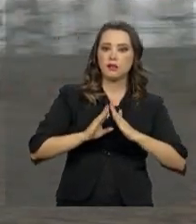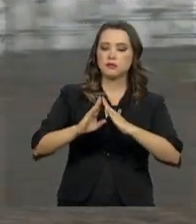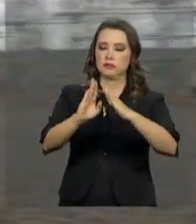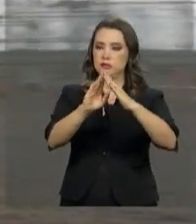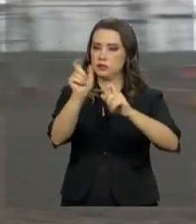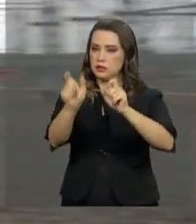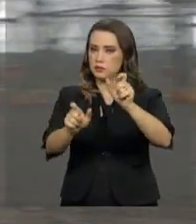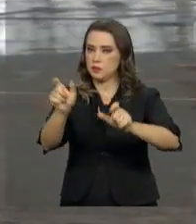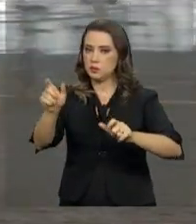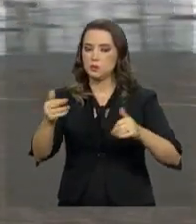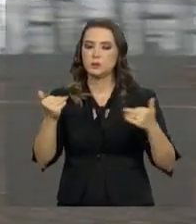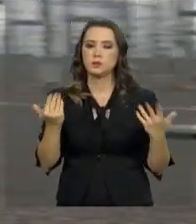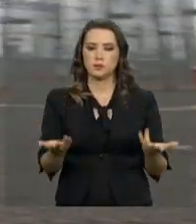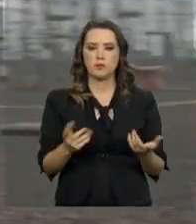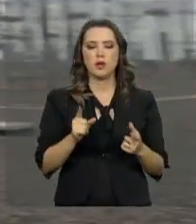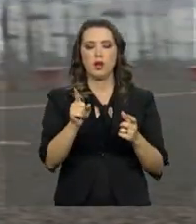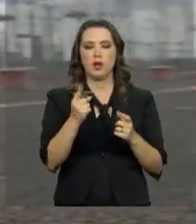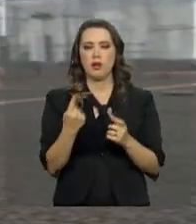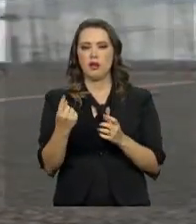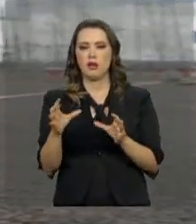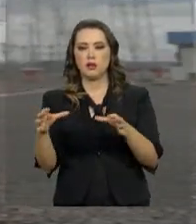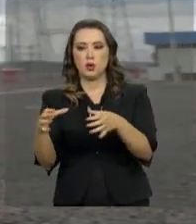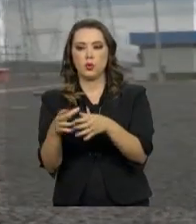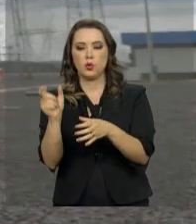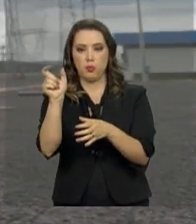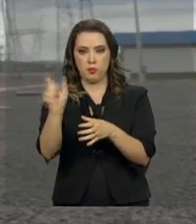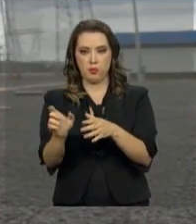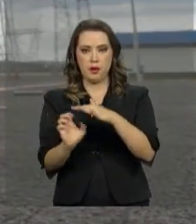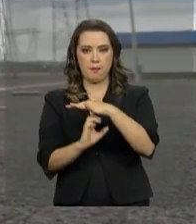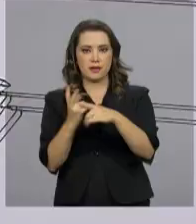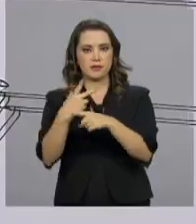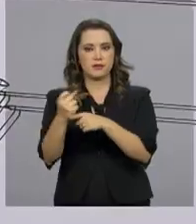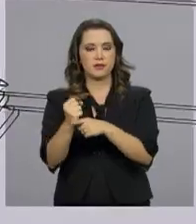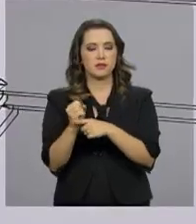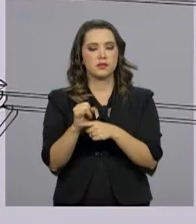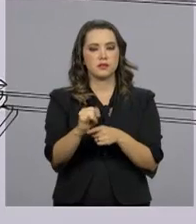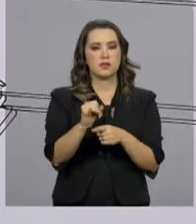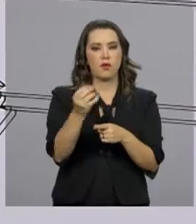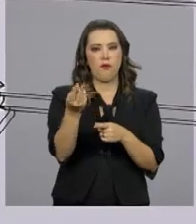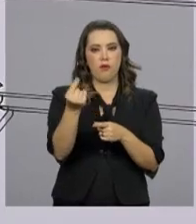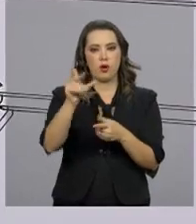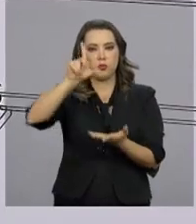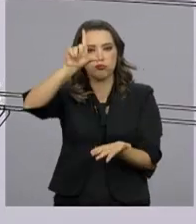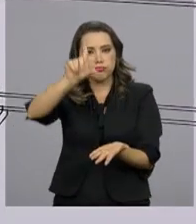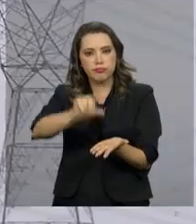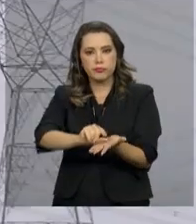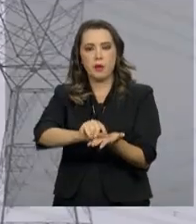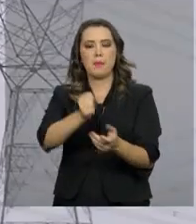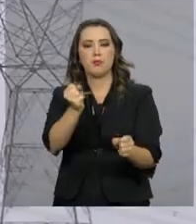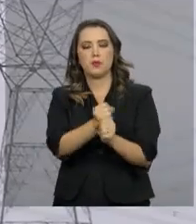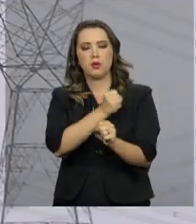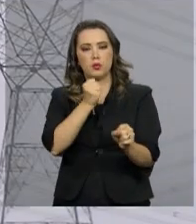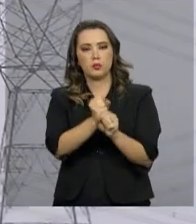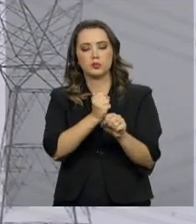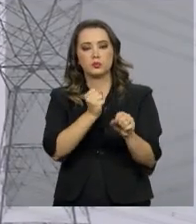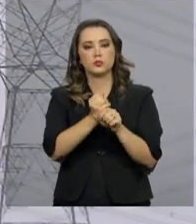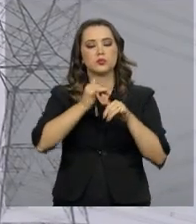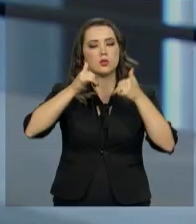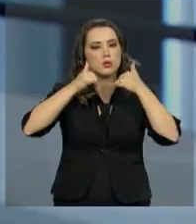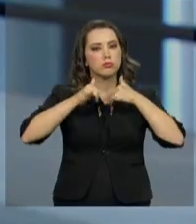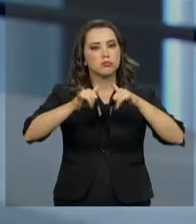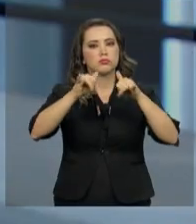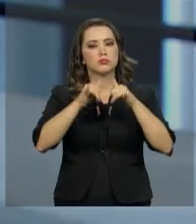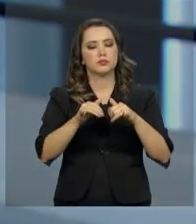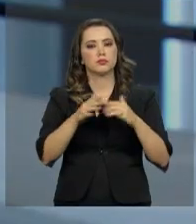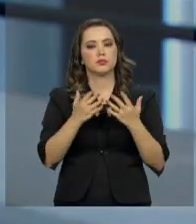a empresa vencedora foi a que aceitou receber, durante o período de concessão, o menor valor pela construção e operação da linha.